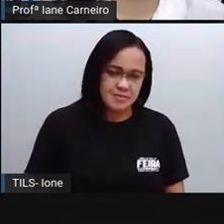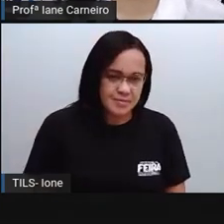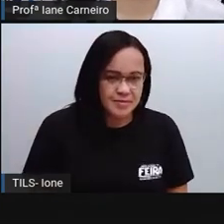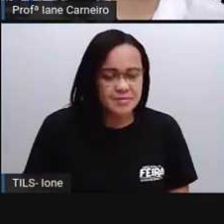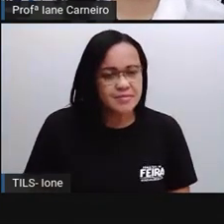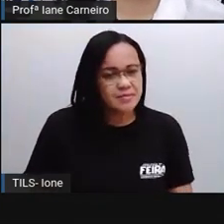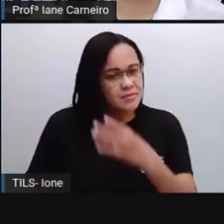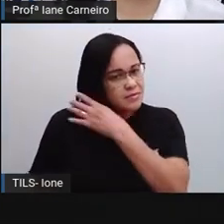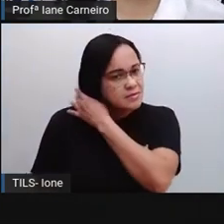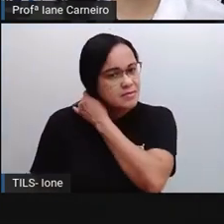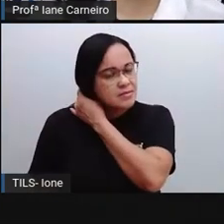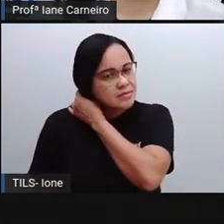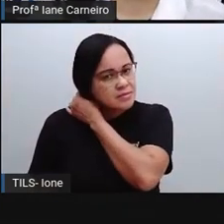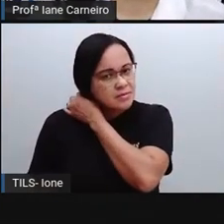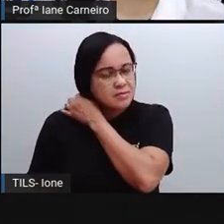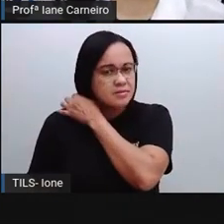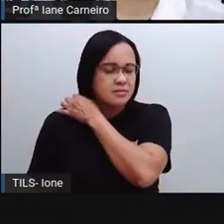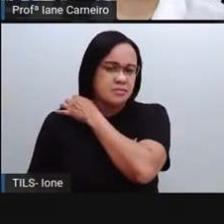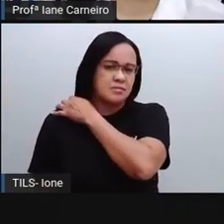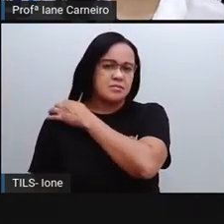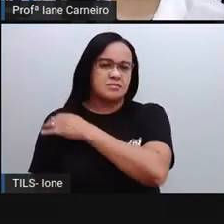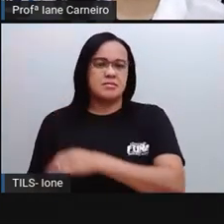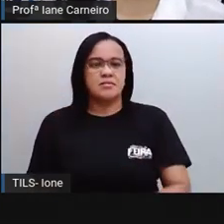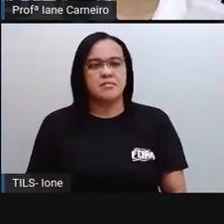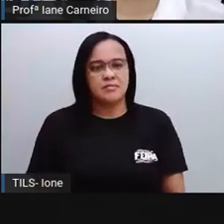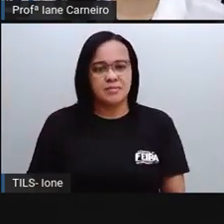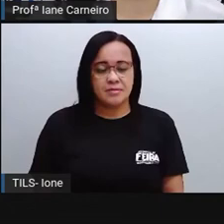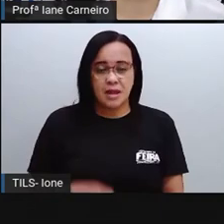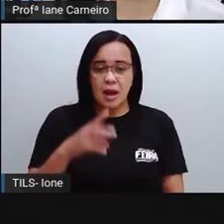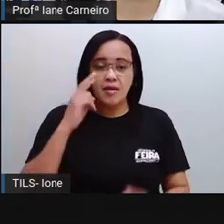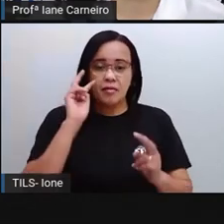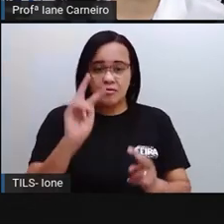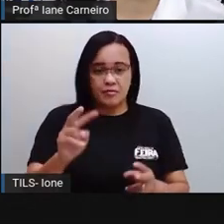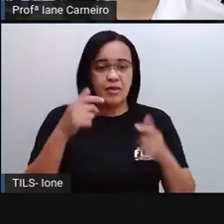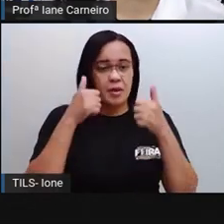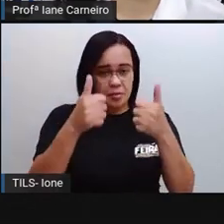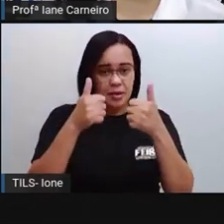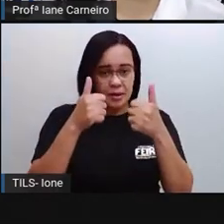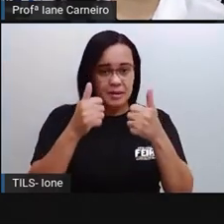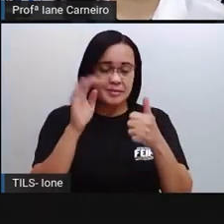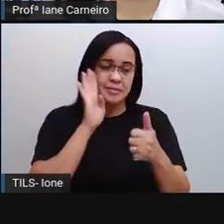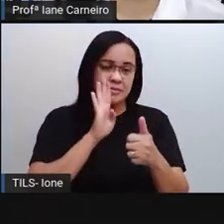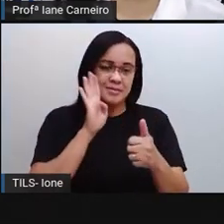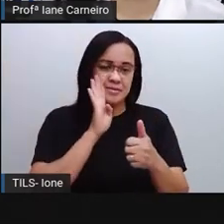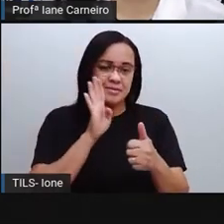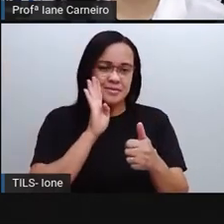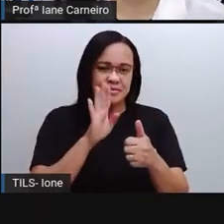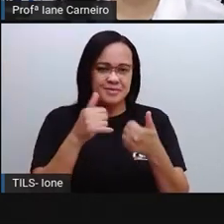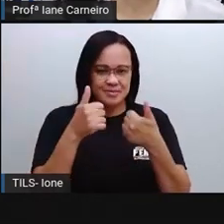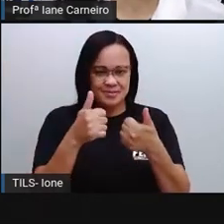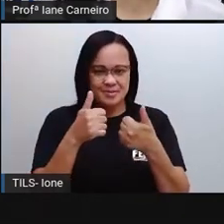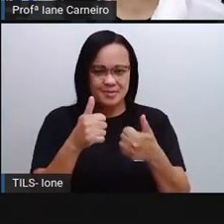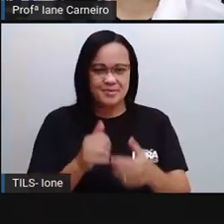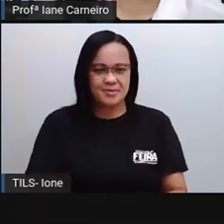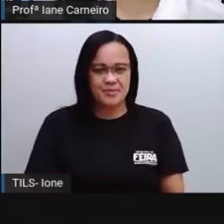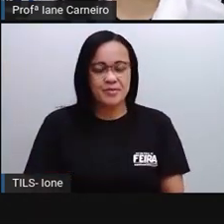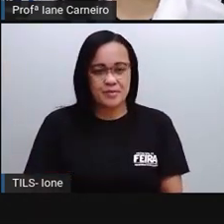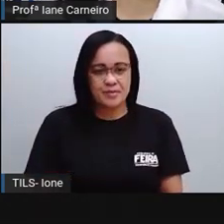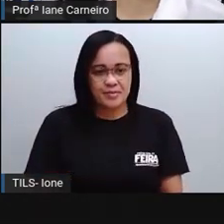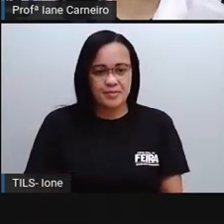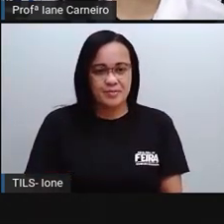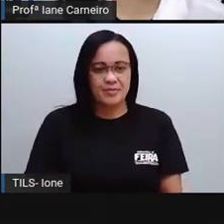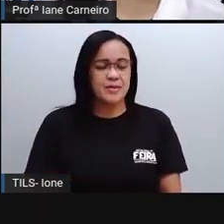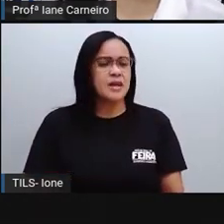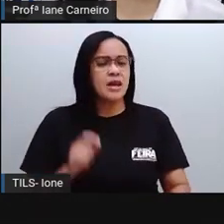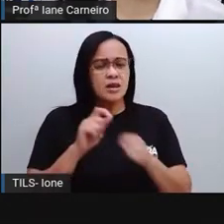só abrir mais minha tela. Pronto. Vai ficar bem legal pra vocês verem. Ótimo. Então, o a gente